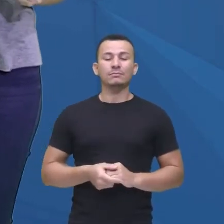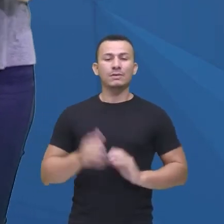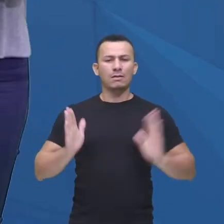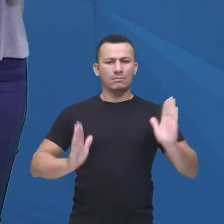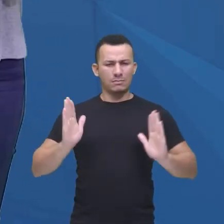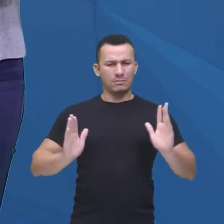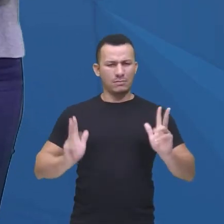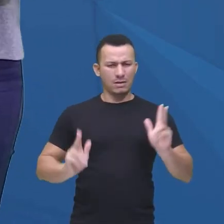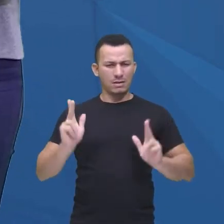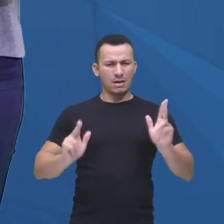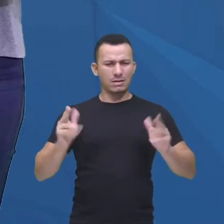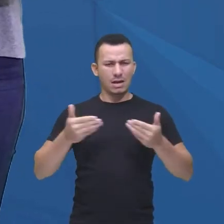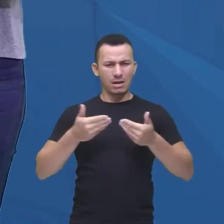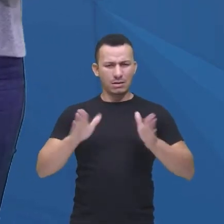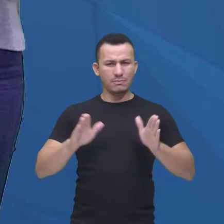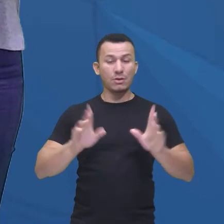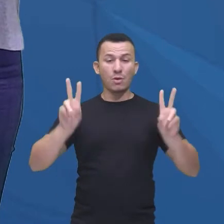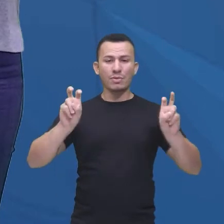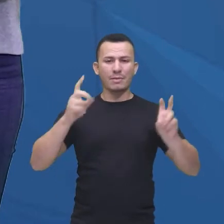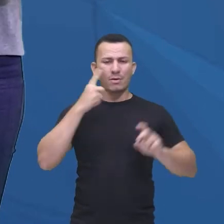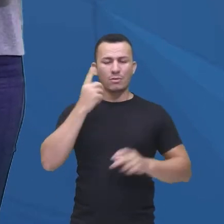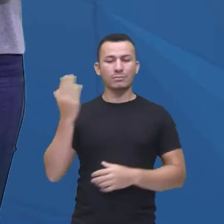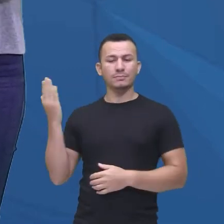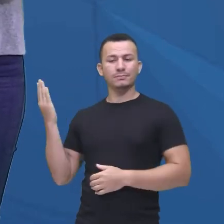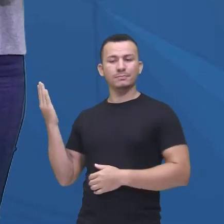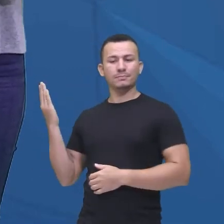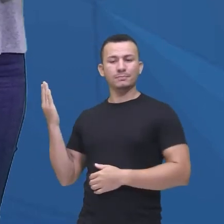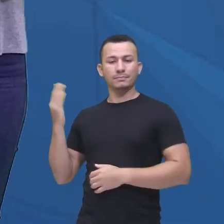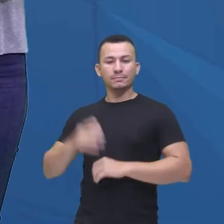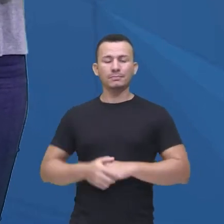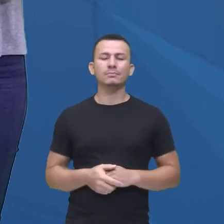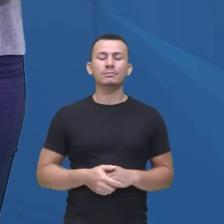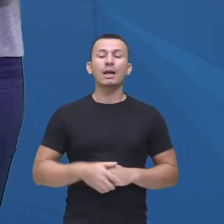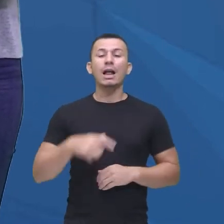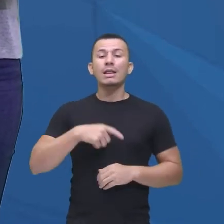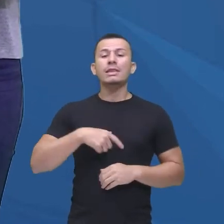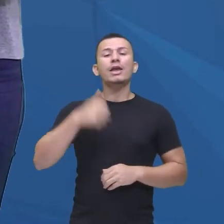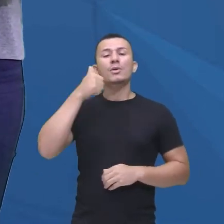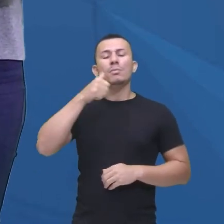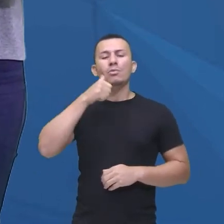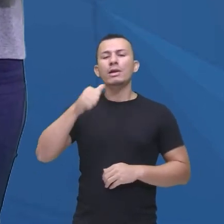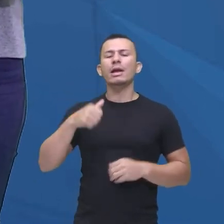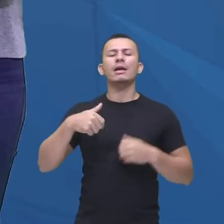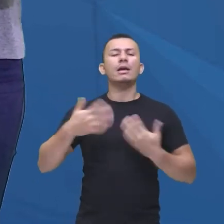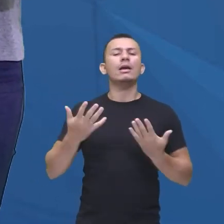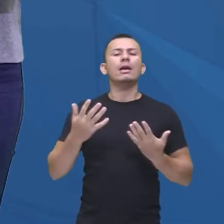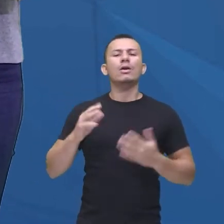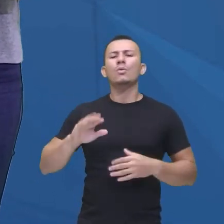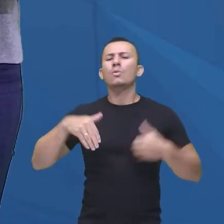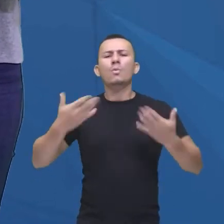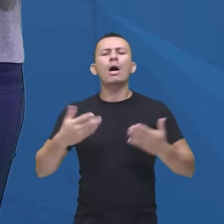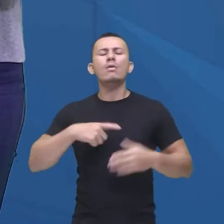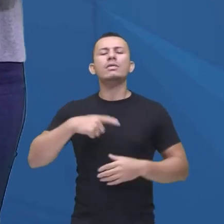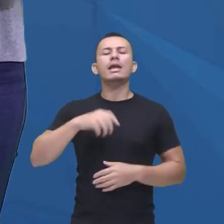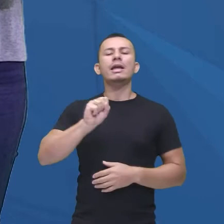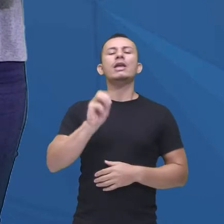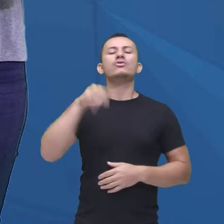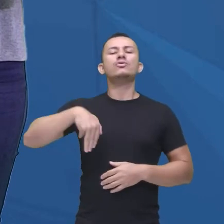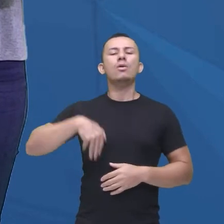TV, Pretty Little Liars, qual das meninas faz shh, som de